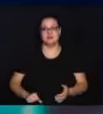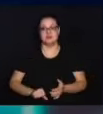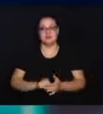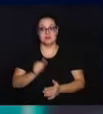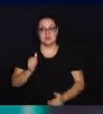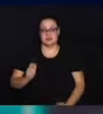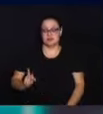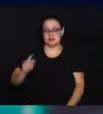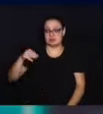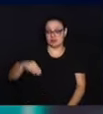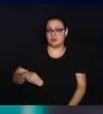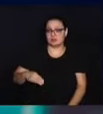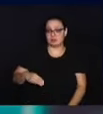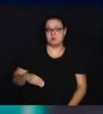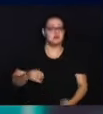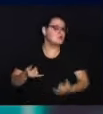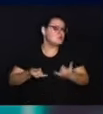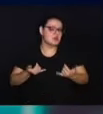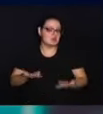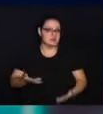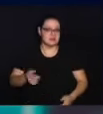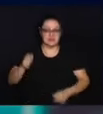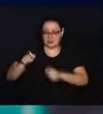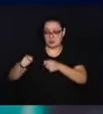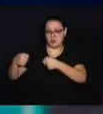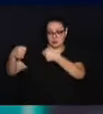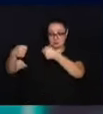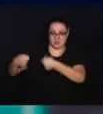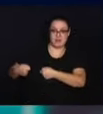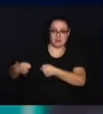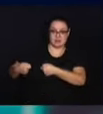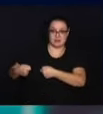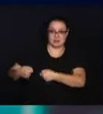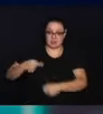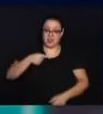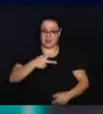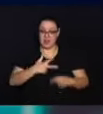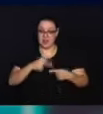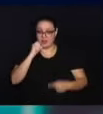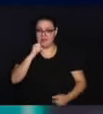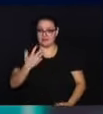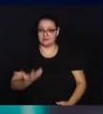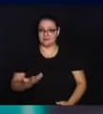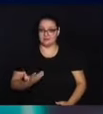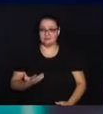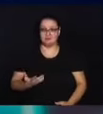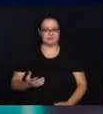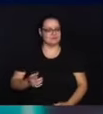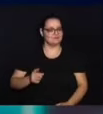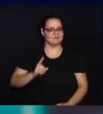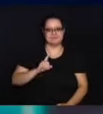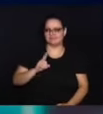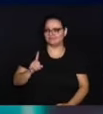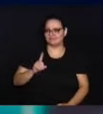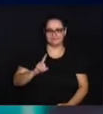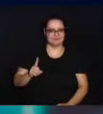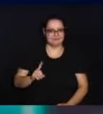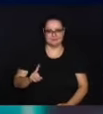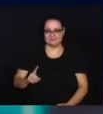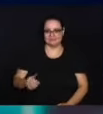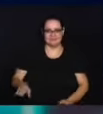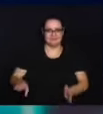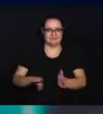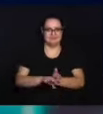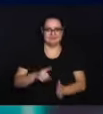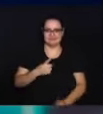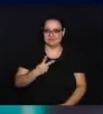primeiros quilômetros, onde as pessoas faziam apostas de que ele ganharia. Contudo, não chegava nem entre os